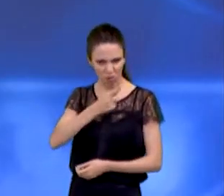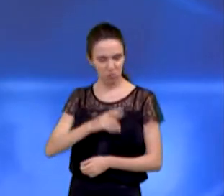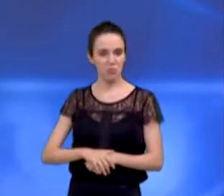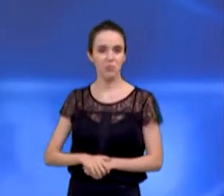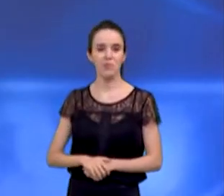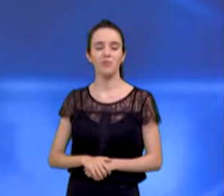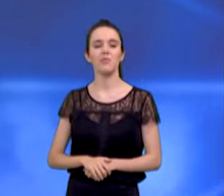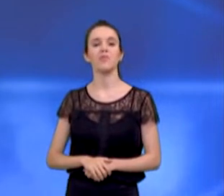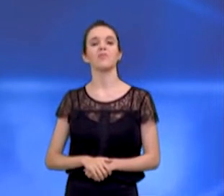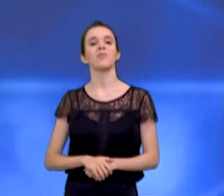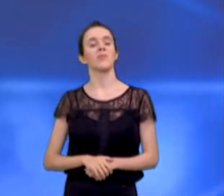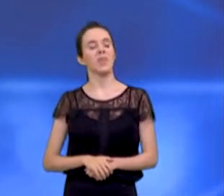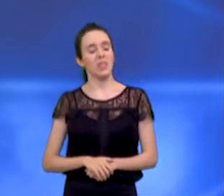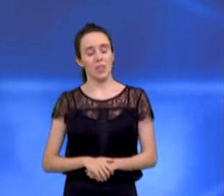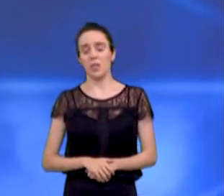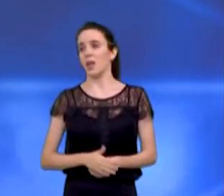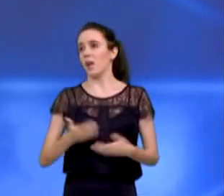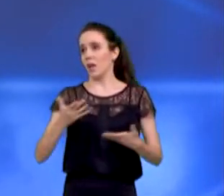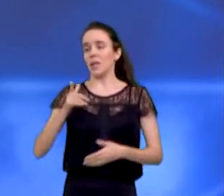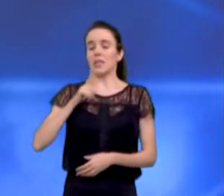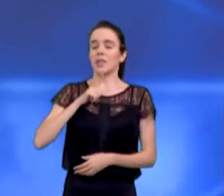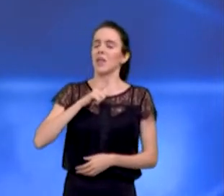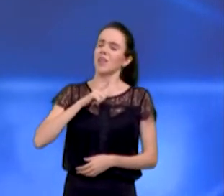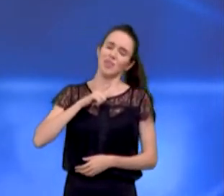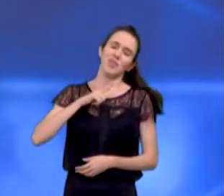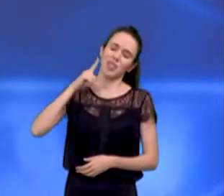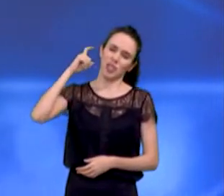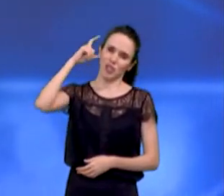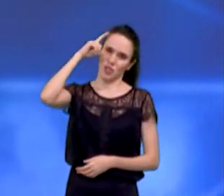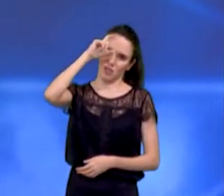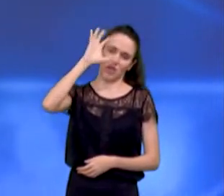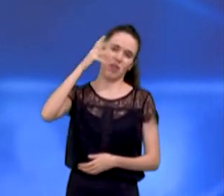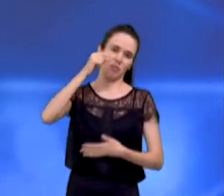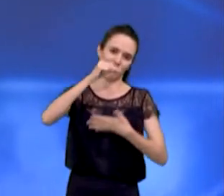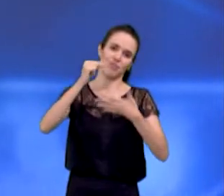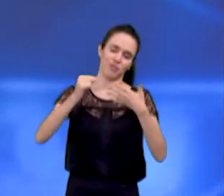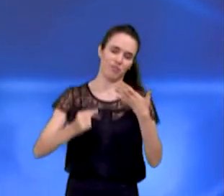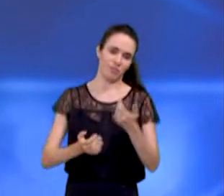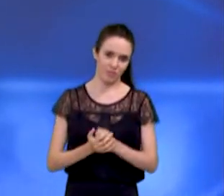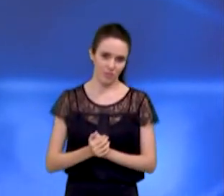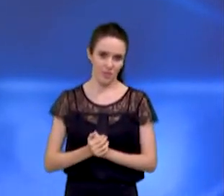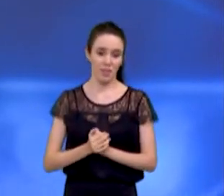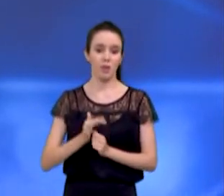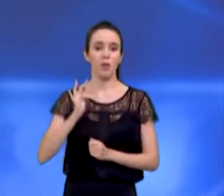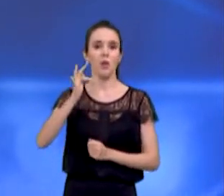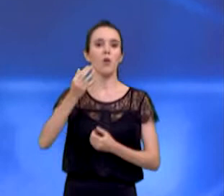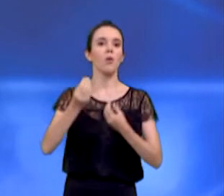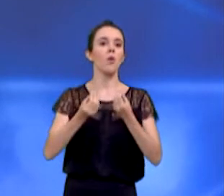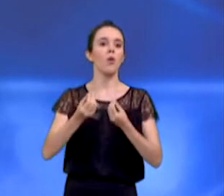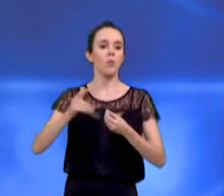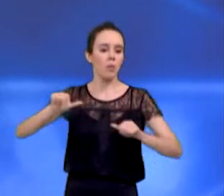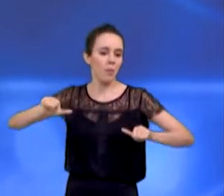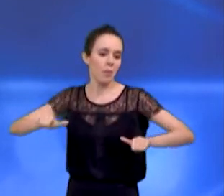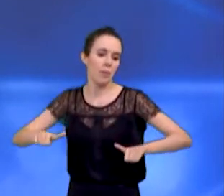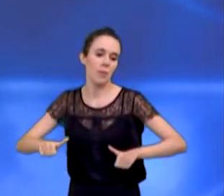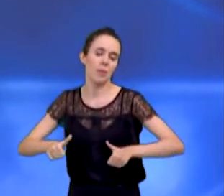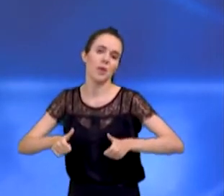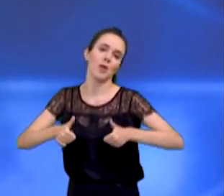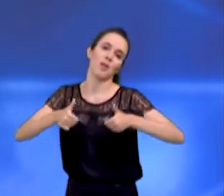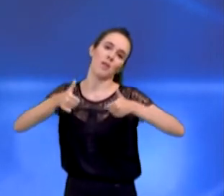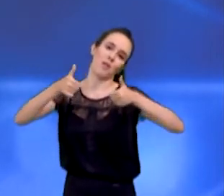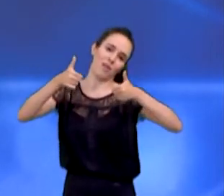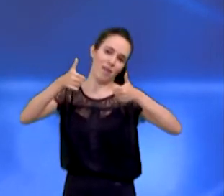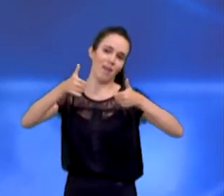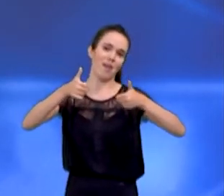Nós temos diversos desafios aqui para a nossa cidade. O primeiro deles é voltar a ter uma retomada de desenvolvimento do município. São José dos Campos